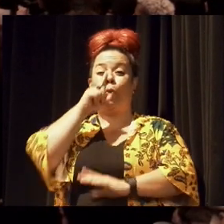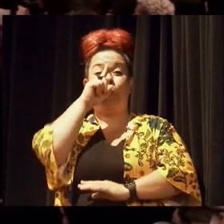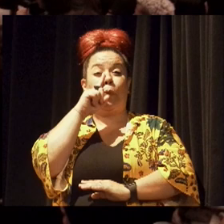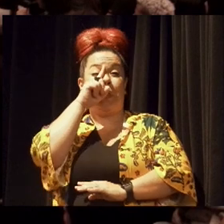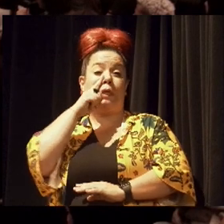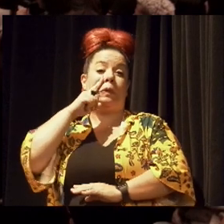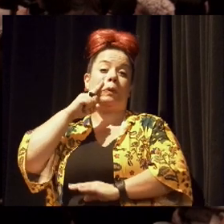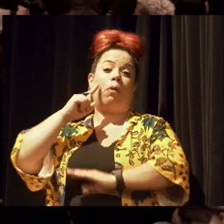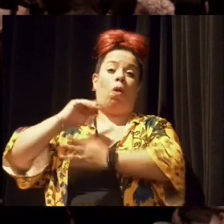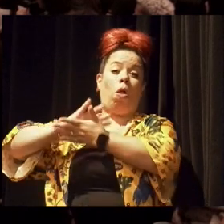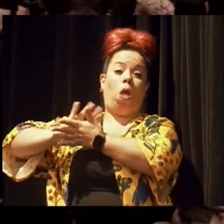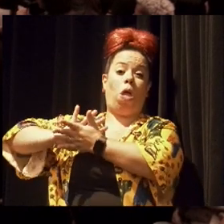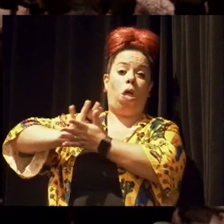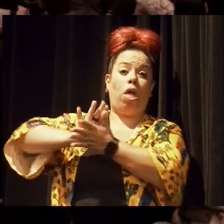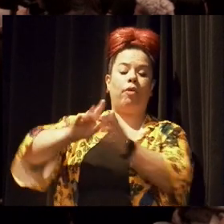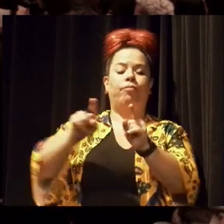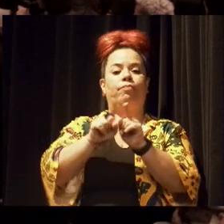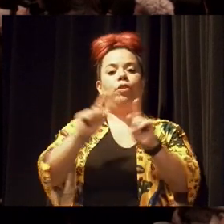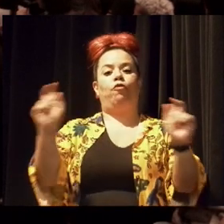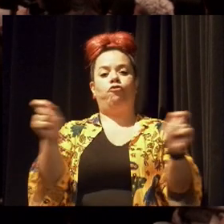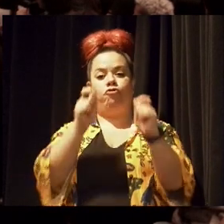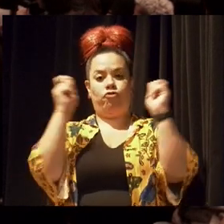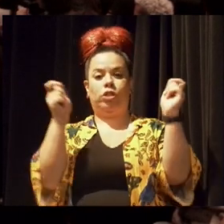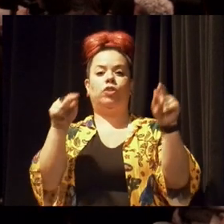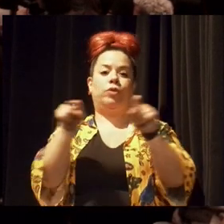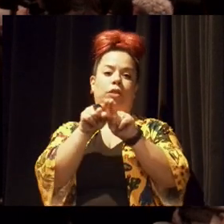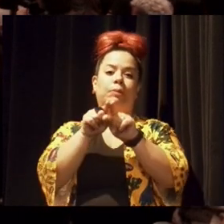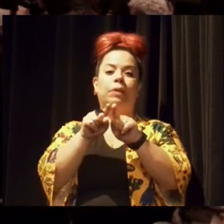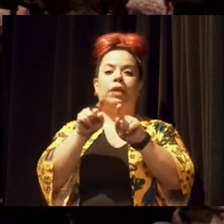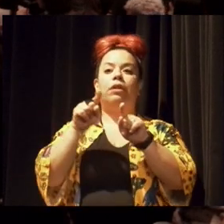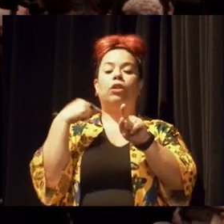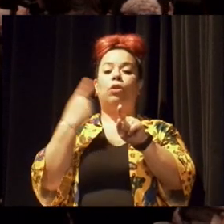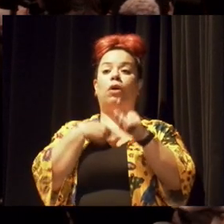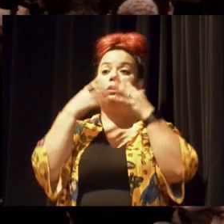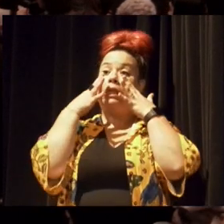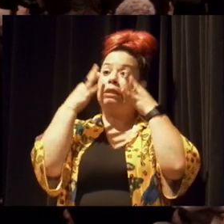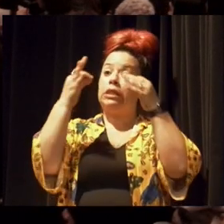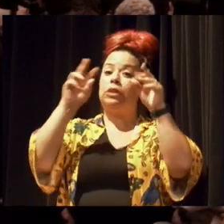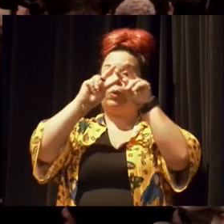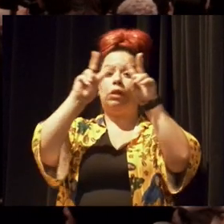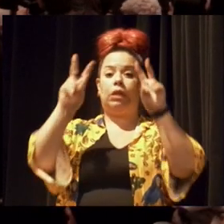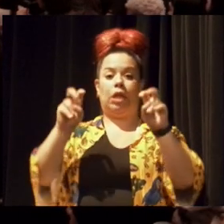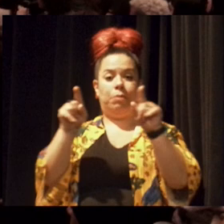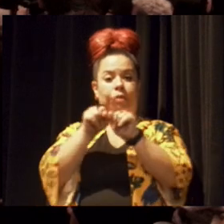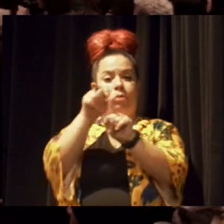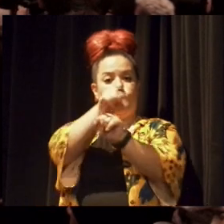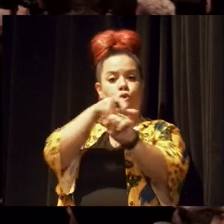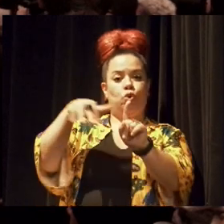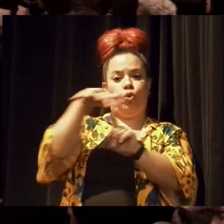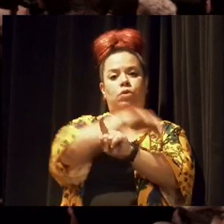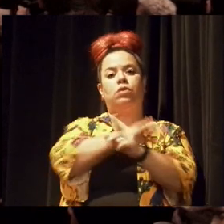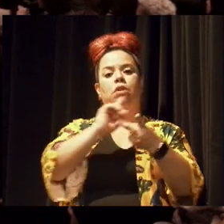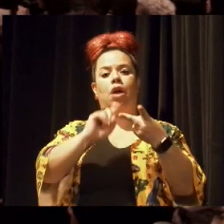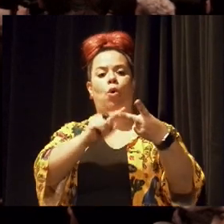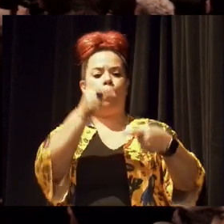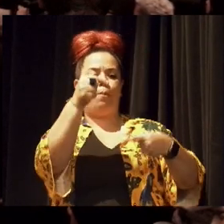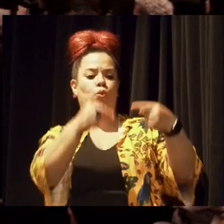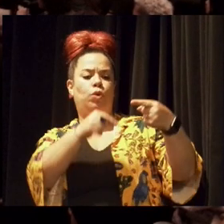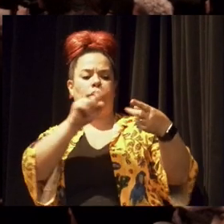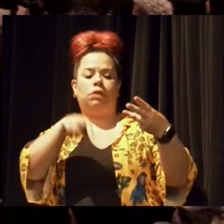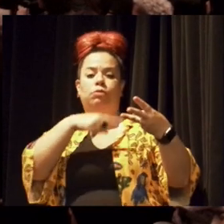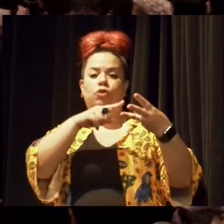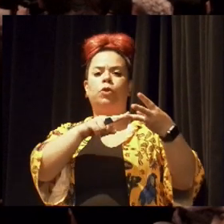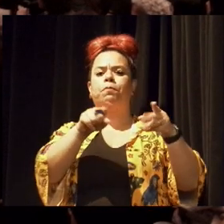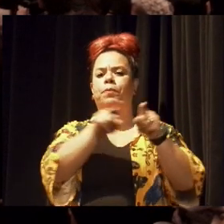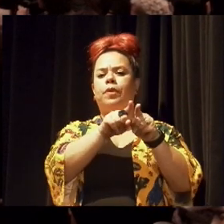Então, o festival, ao mesmo tempo que nos chama atenção para essa questão social, política, ambiental